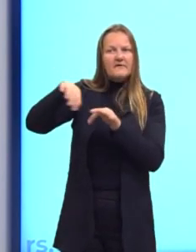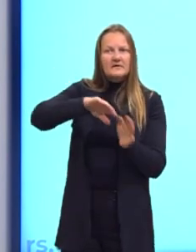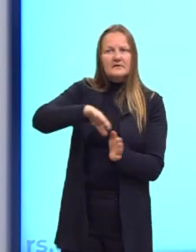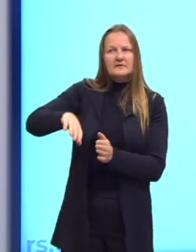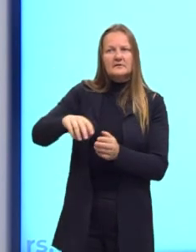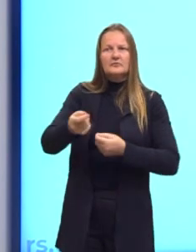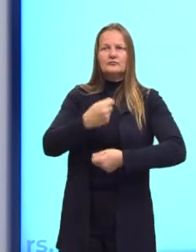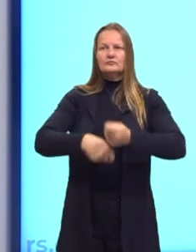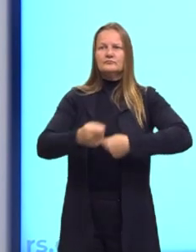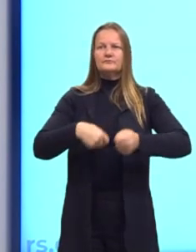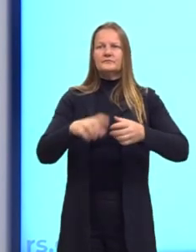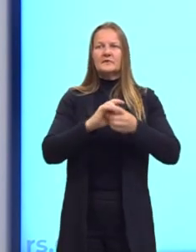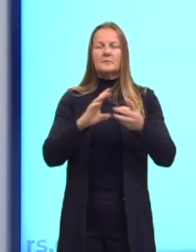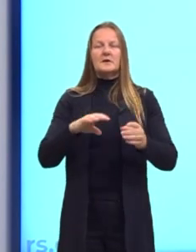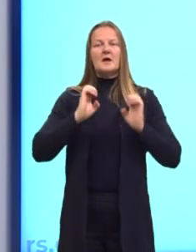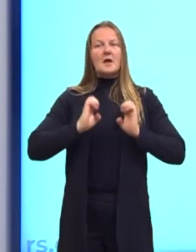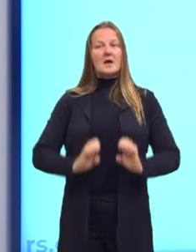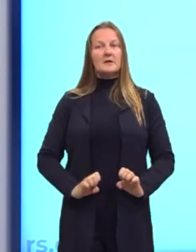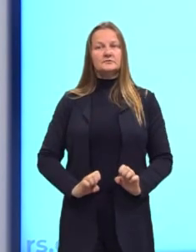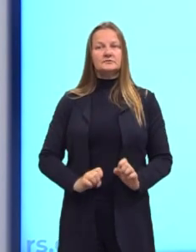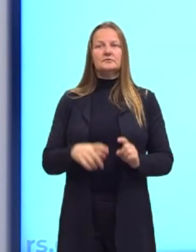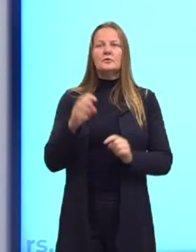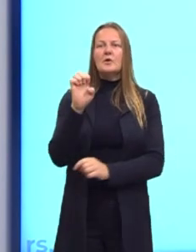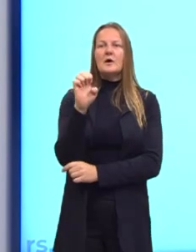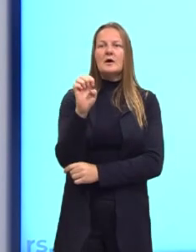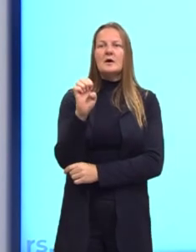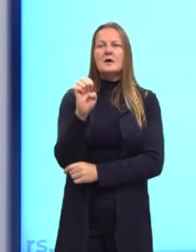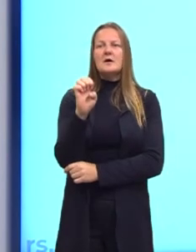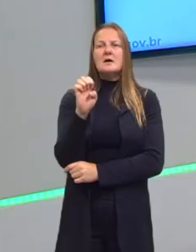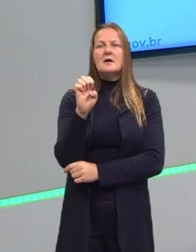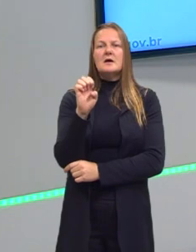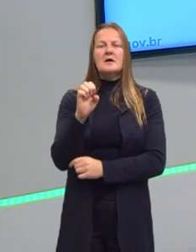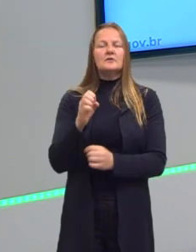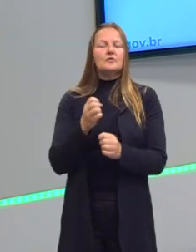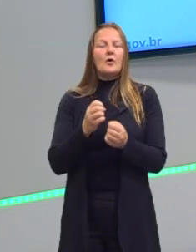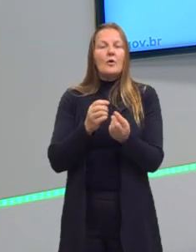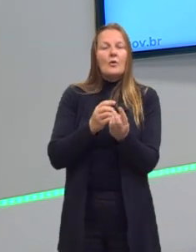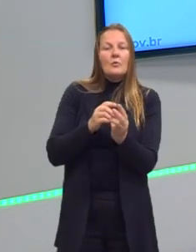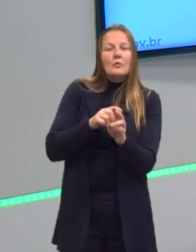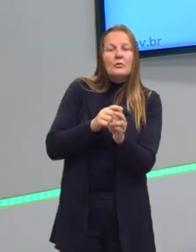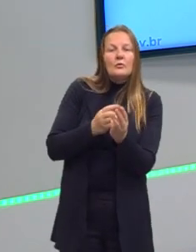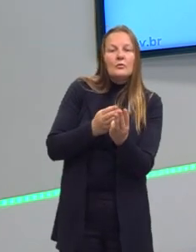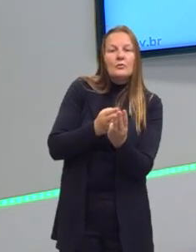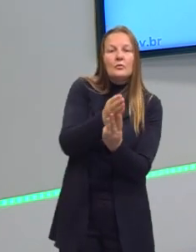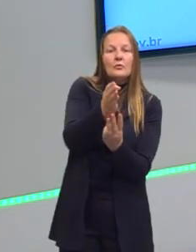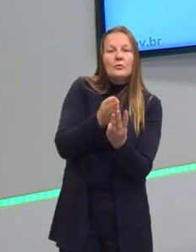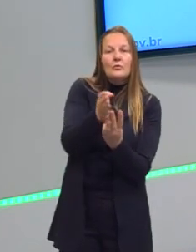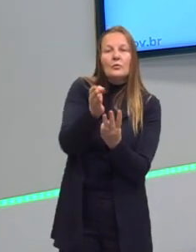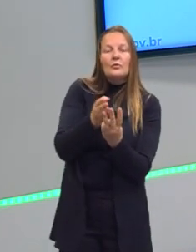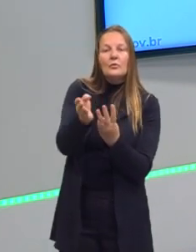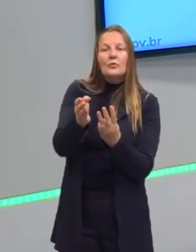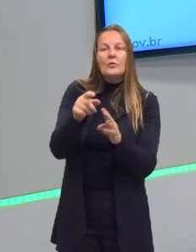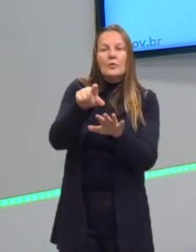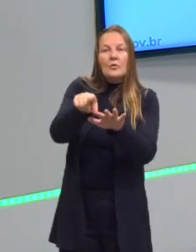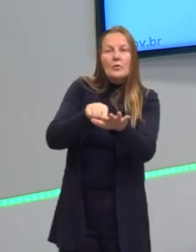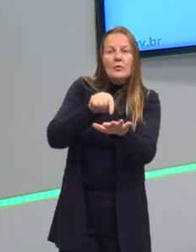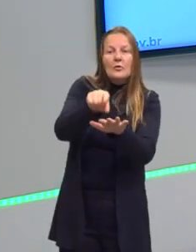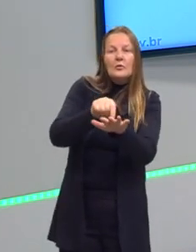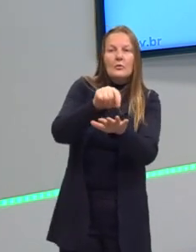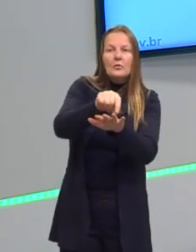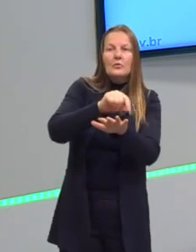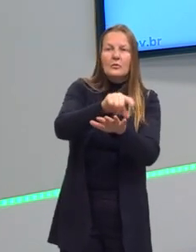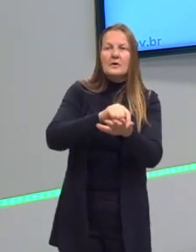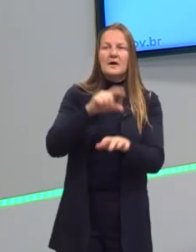e um liberalismo ético. Não se pode mais agora o livre-arbítrio e o rei fazer o que fazia. Não, vamos montar um sistema de